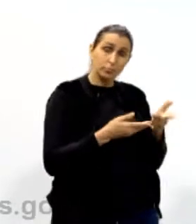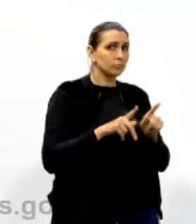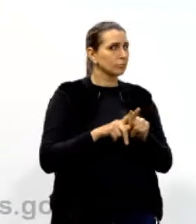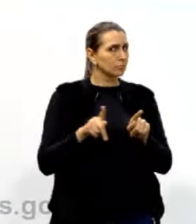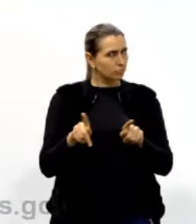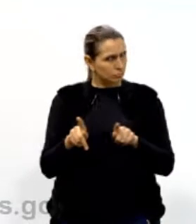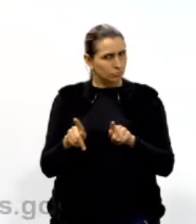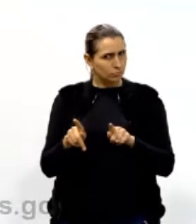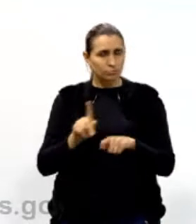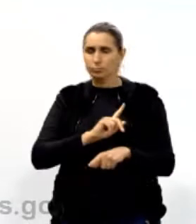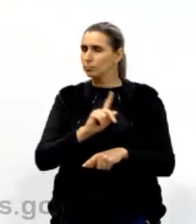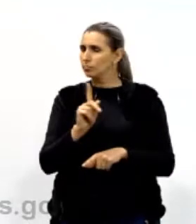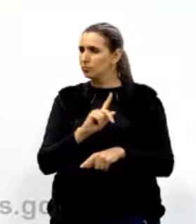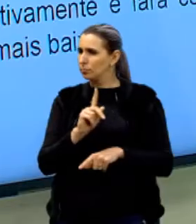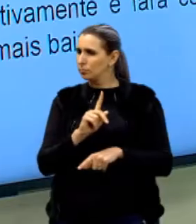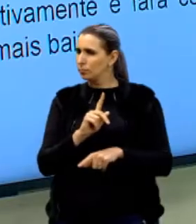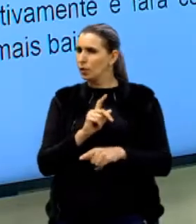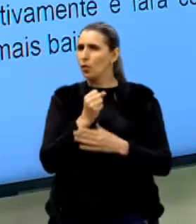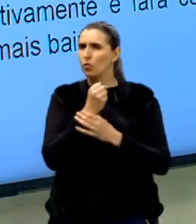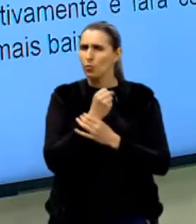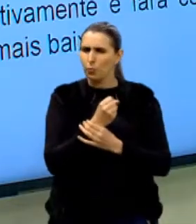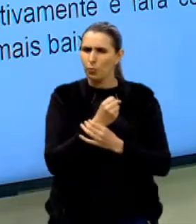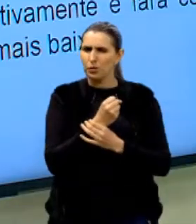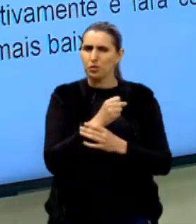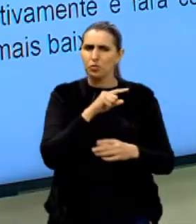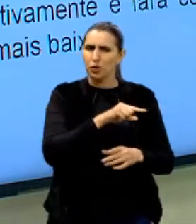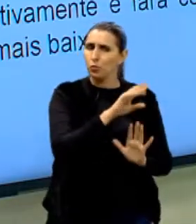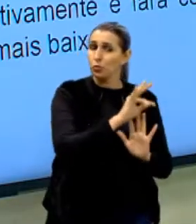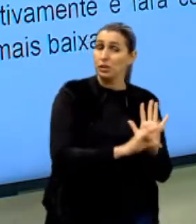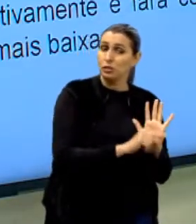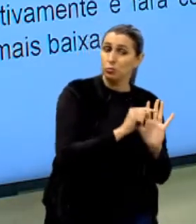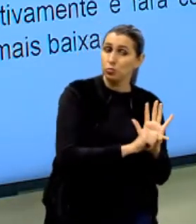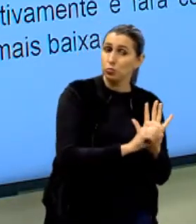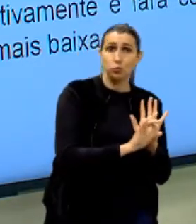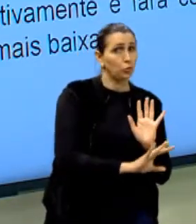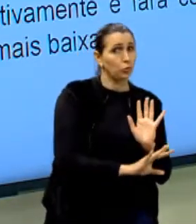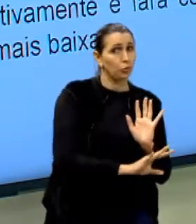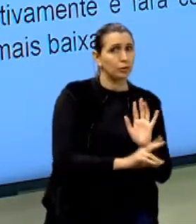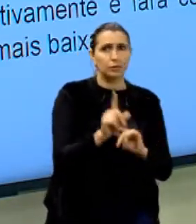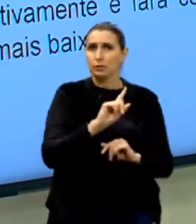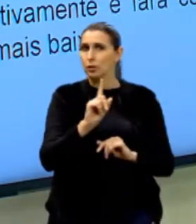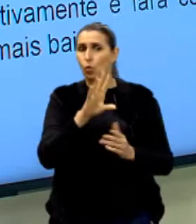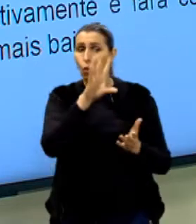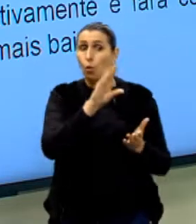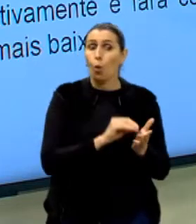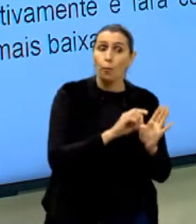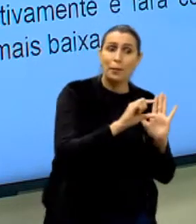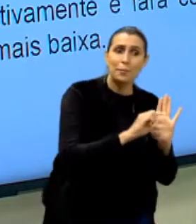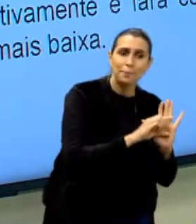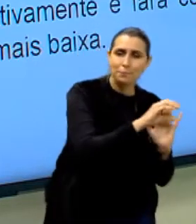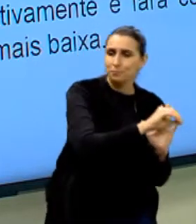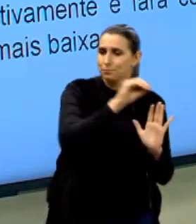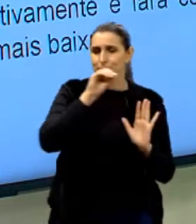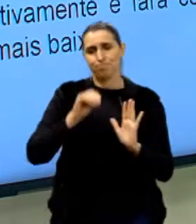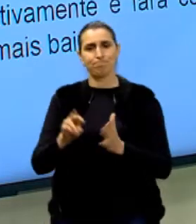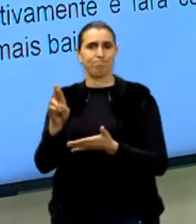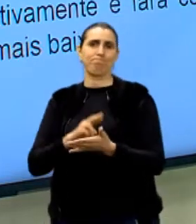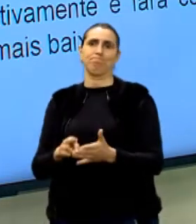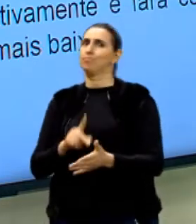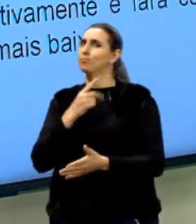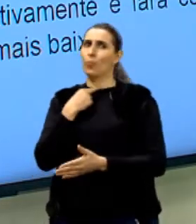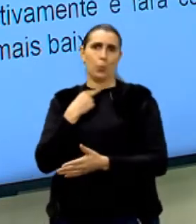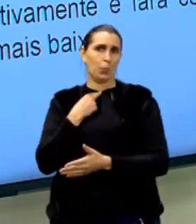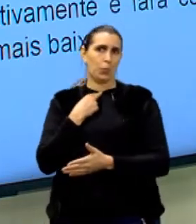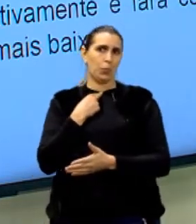Mas não fiquem presos somente aos textos motivadores, tá? Não copie trecho dos textos